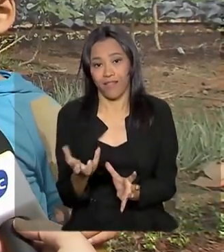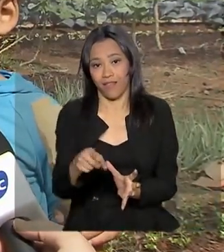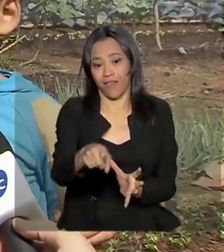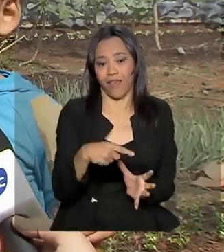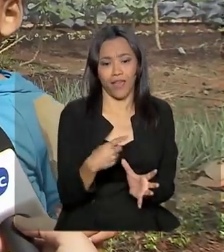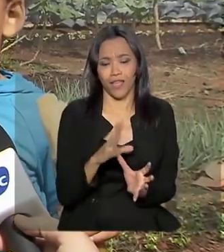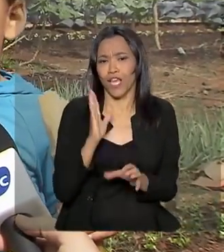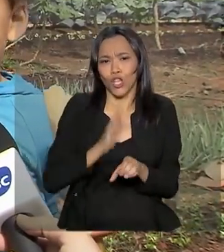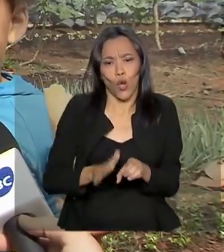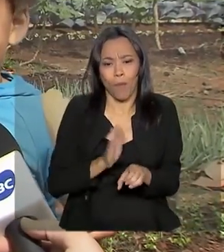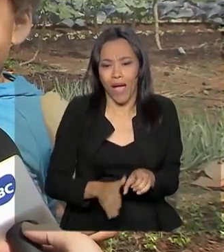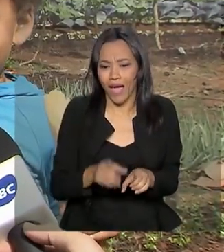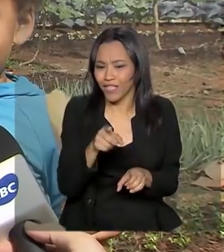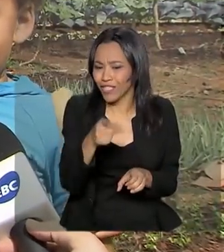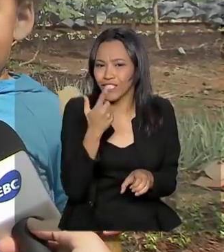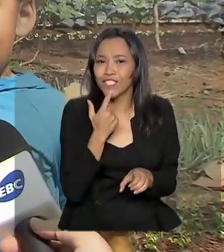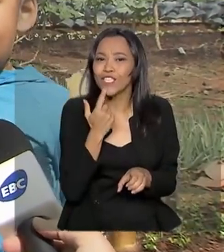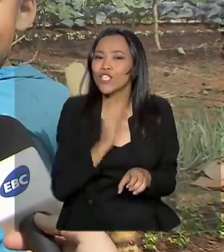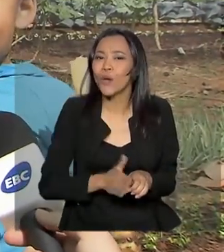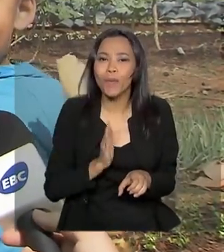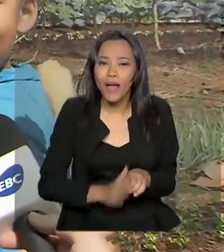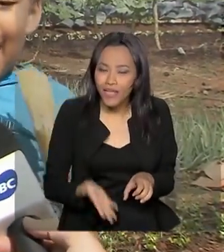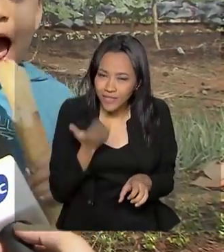Verdura, tomate, né? Tomate.